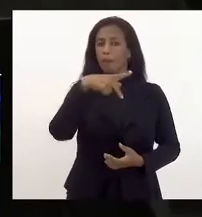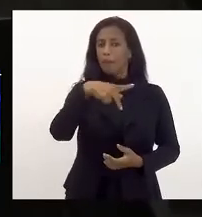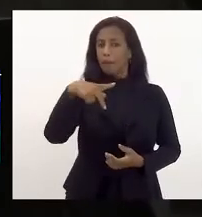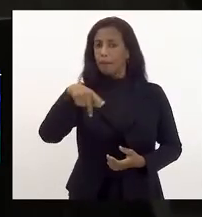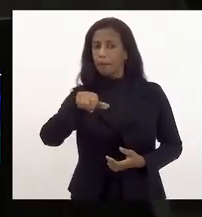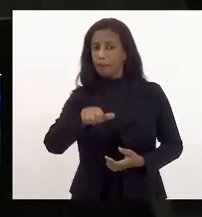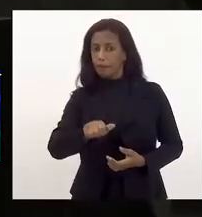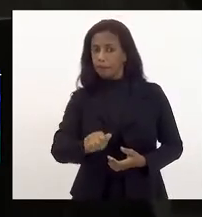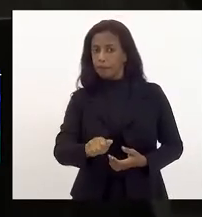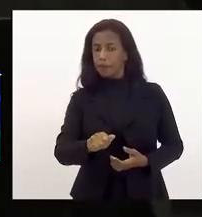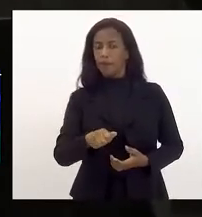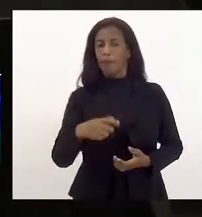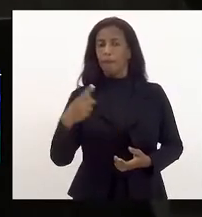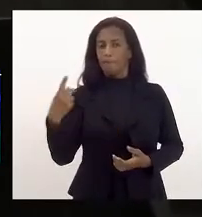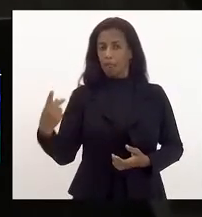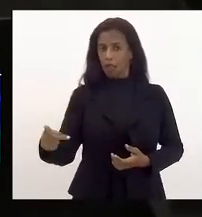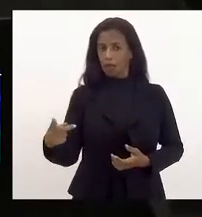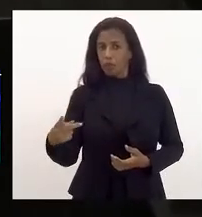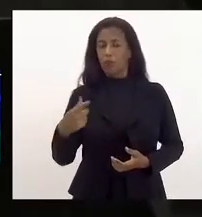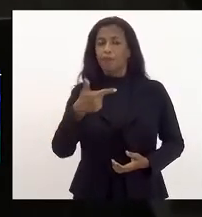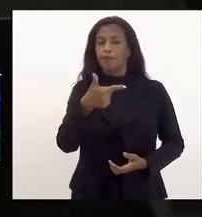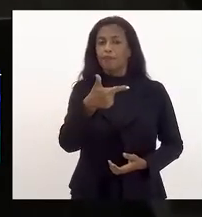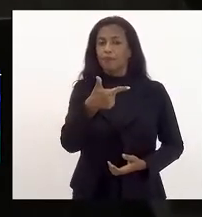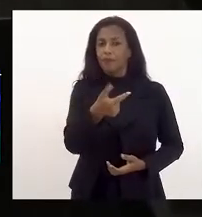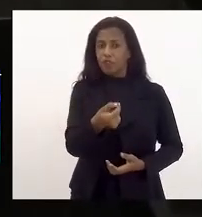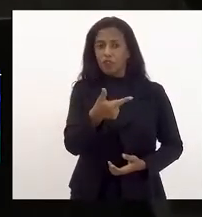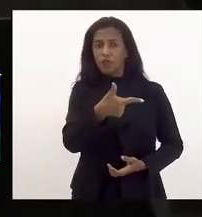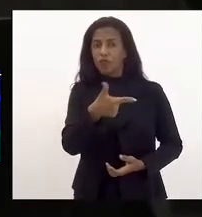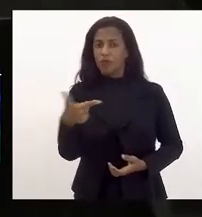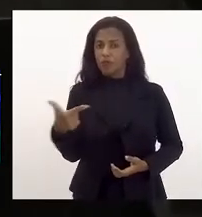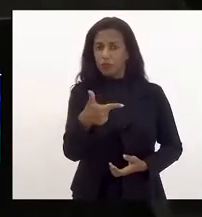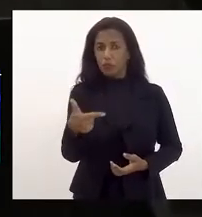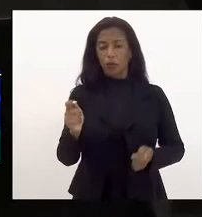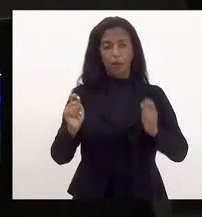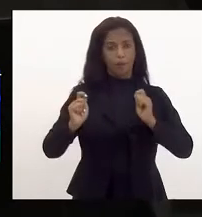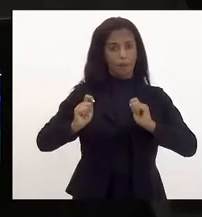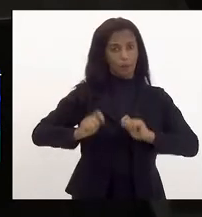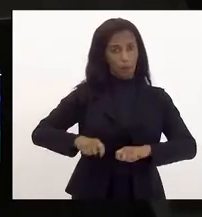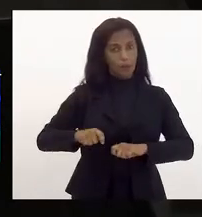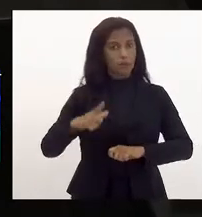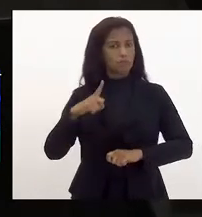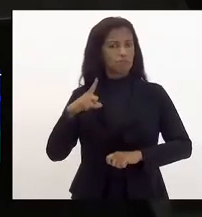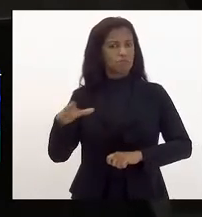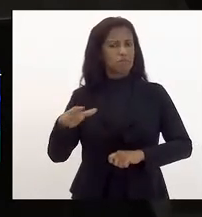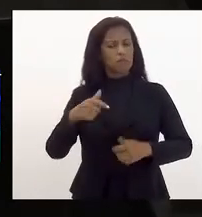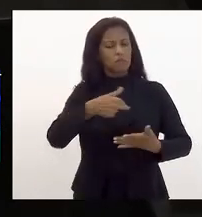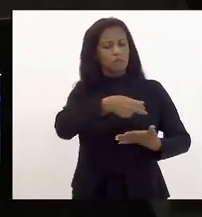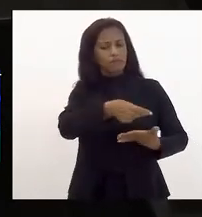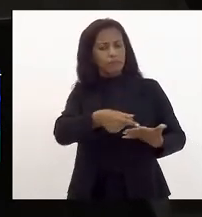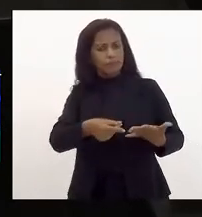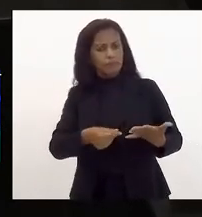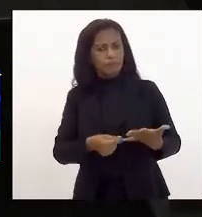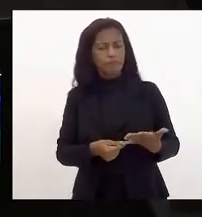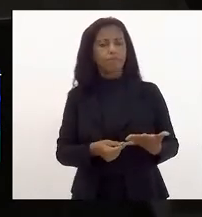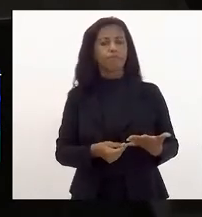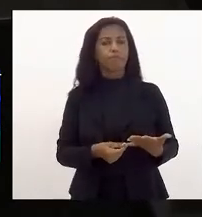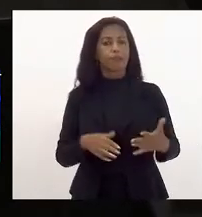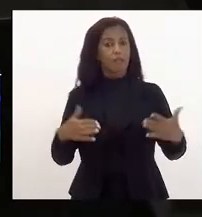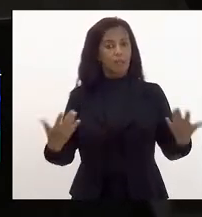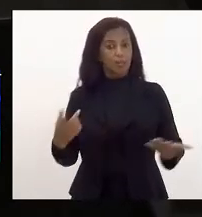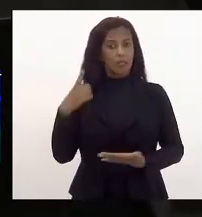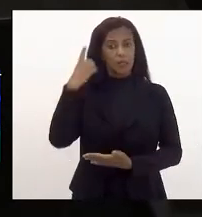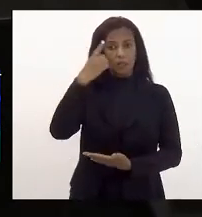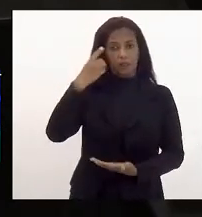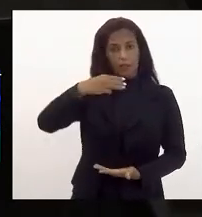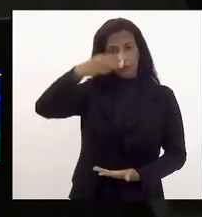na sua atualização para 2022 possa levar em conta esses aspectos e aí o deputado Márcio Pacheco